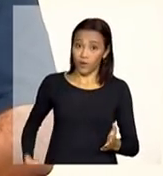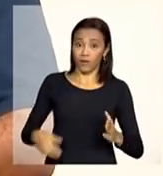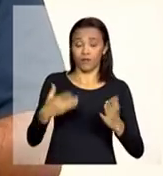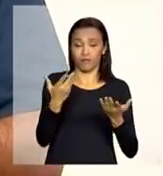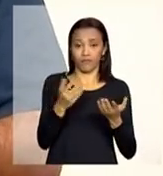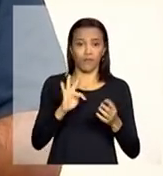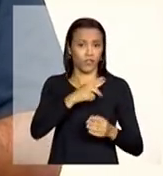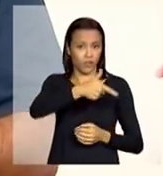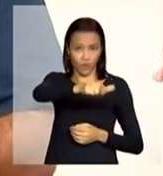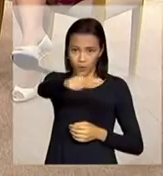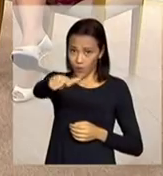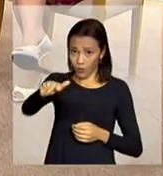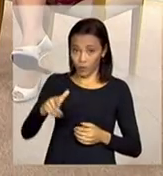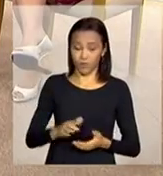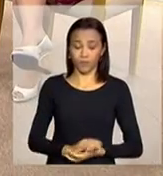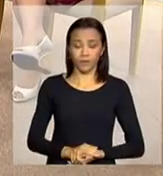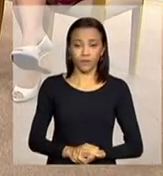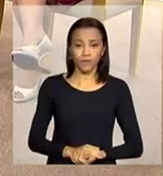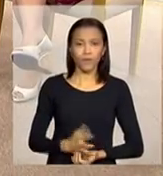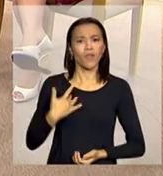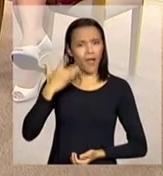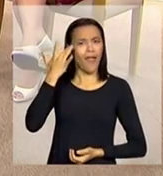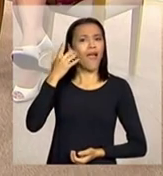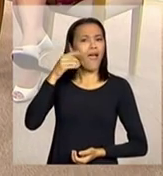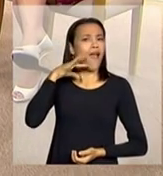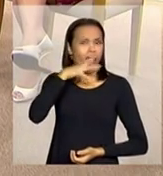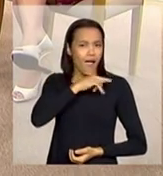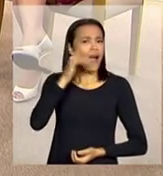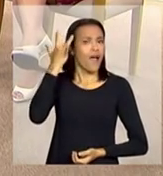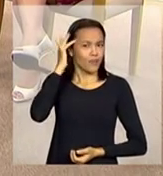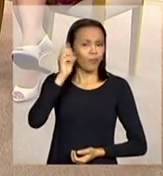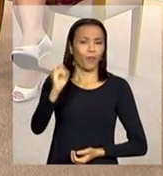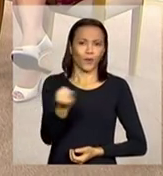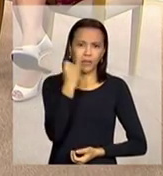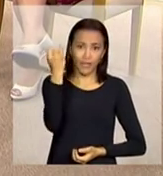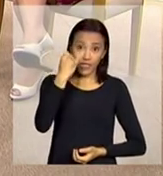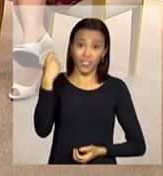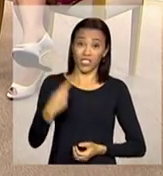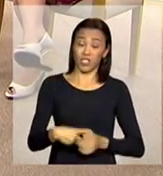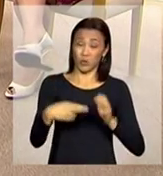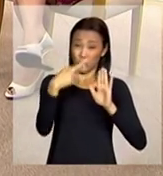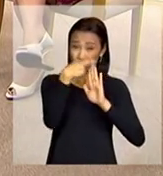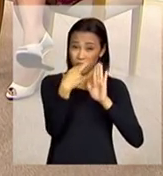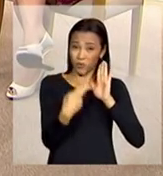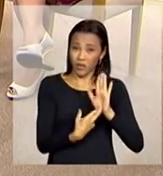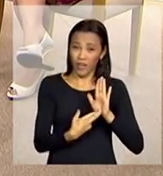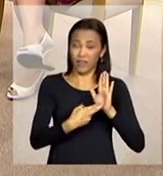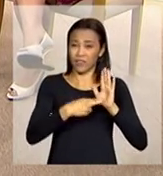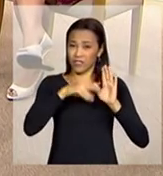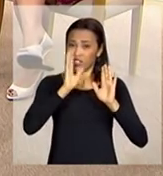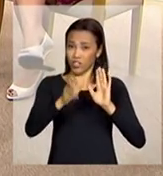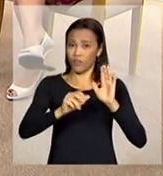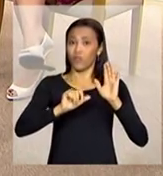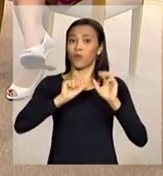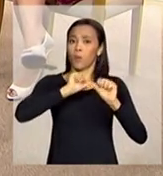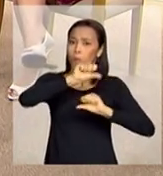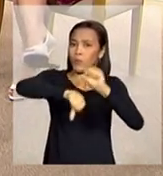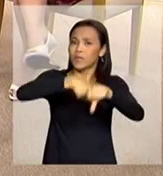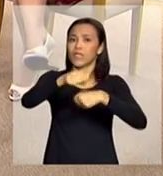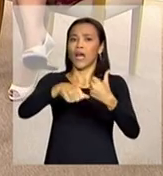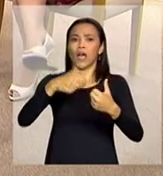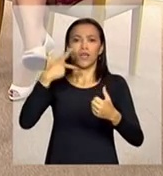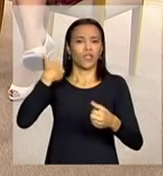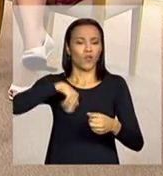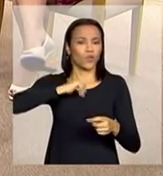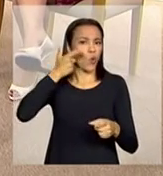do estado acho que é importante essa questão porque assim além dos paradigmas que já foram ditos aqui que a gente busca superar